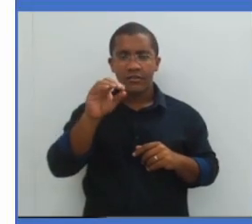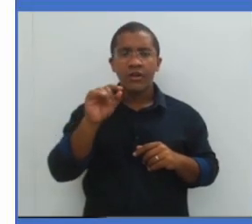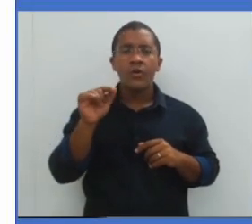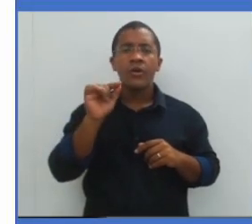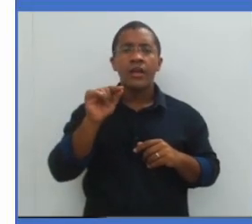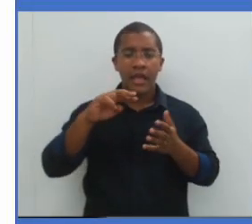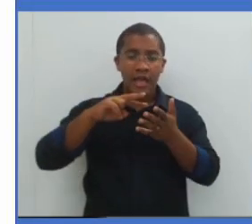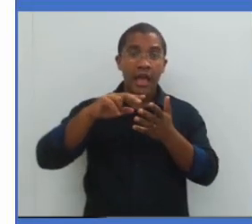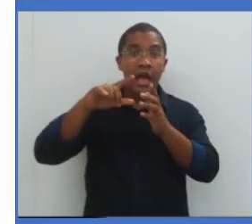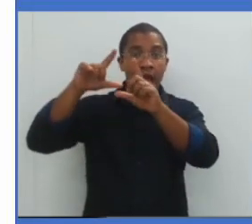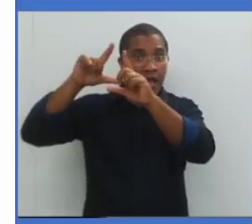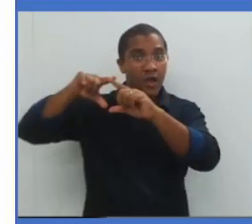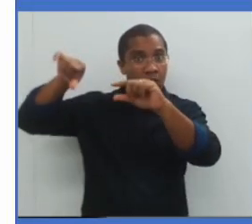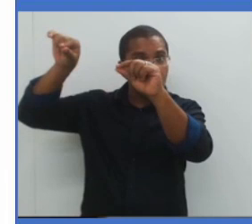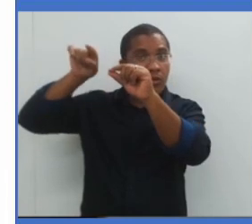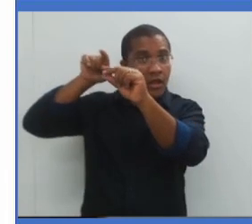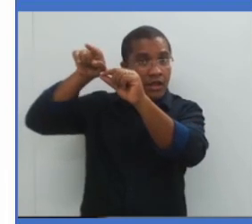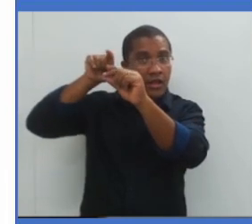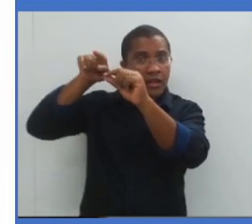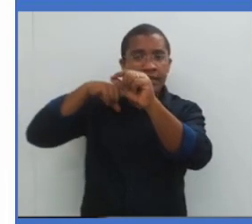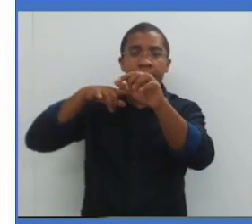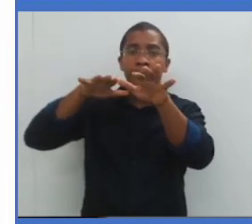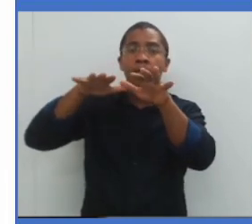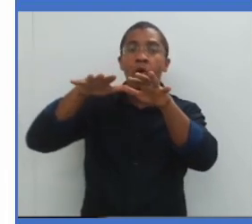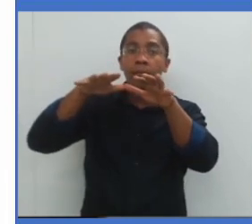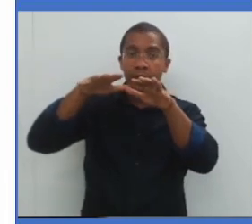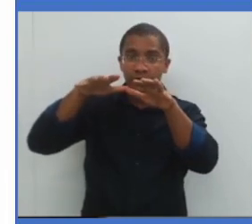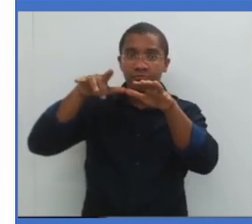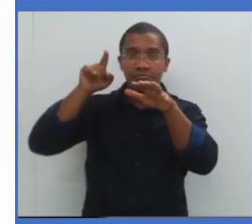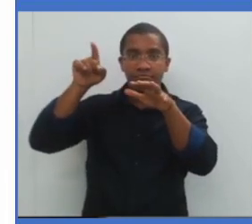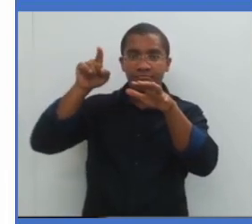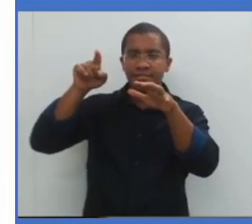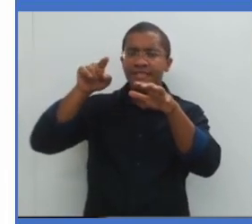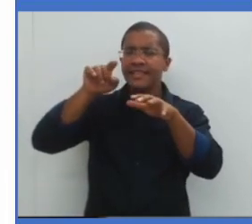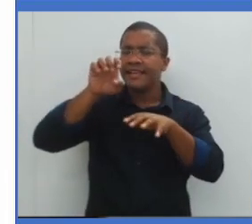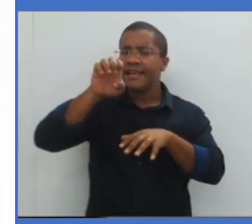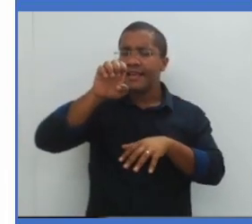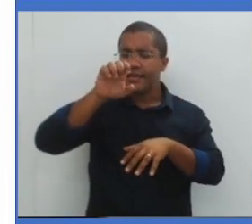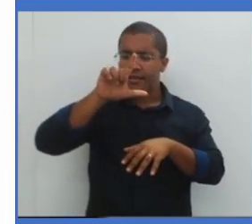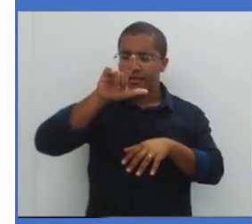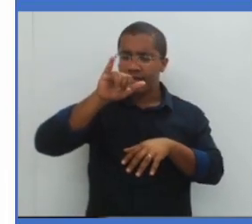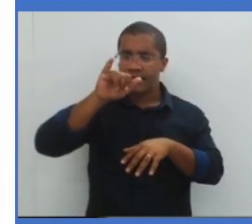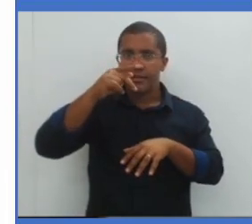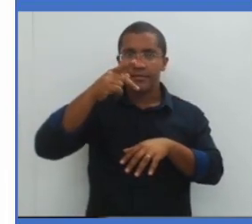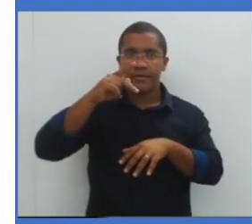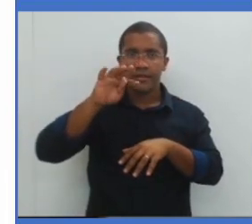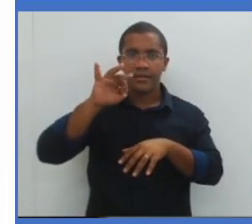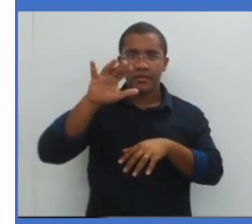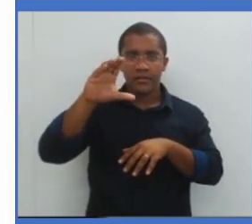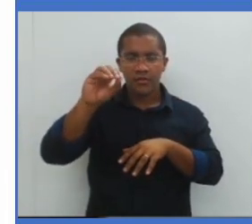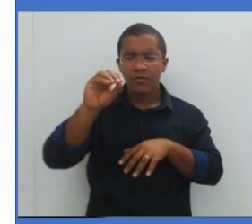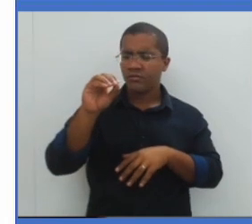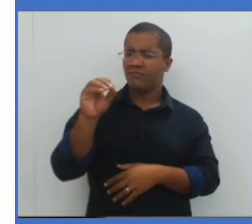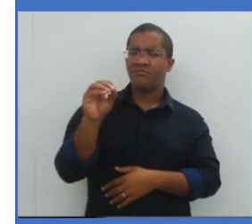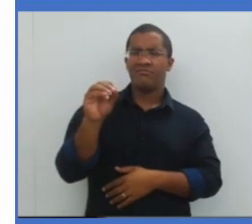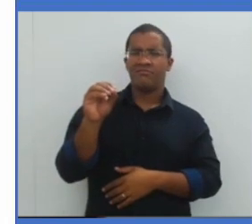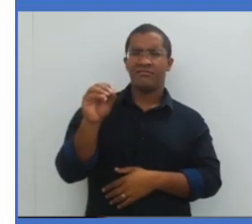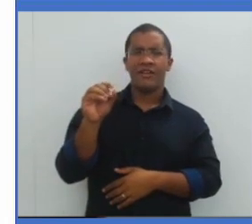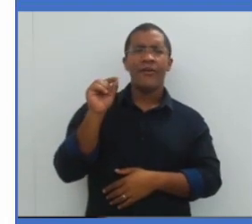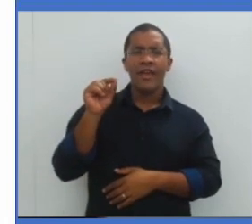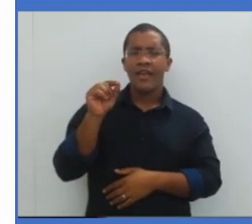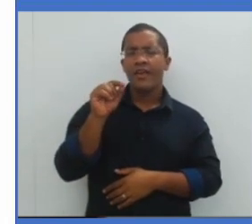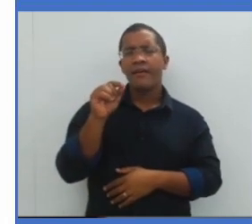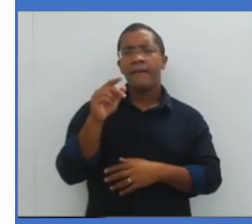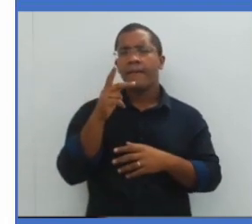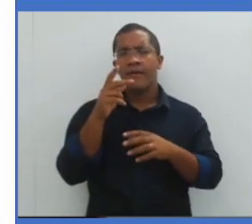lua, tá certo? Ela faz um movimento elíptico. Elíptico significa